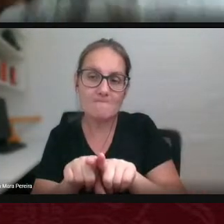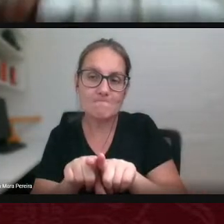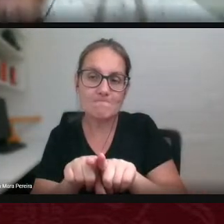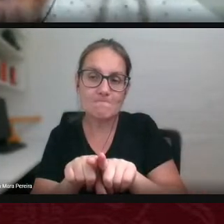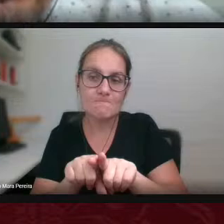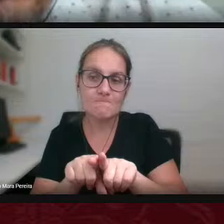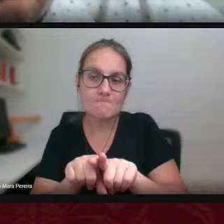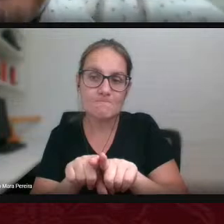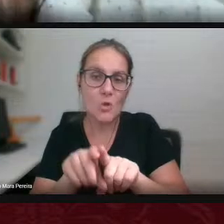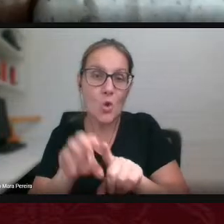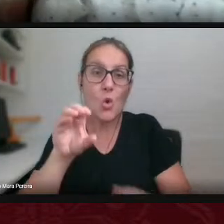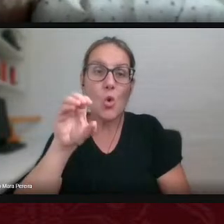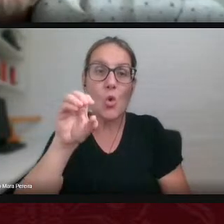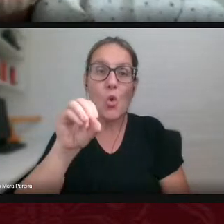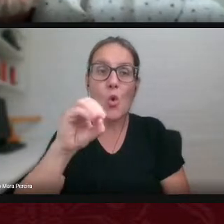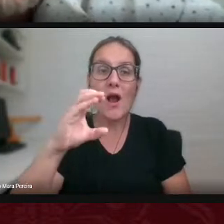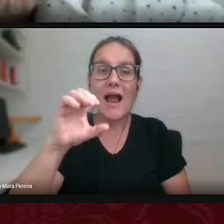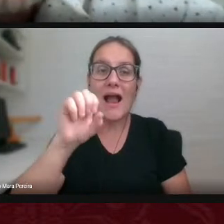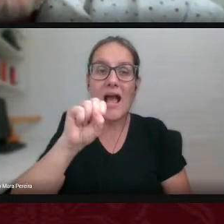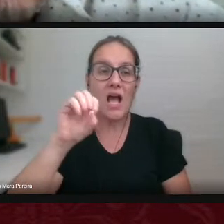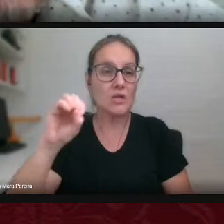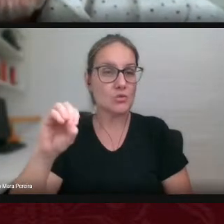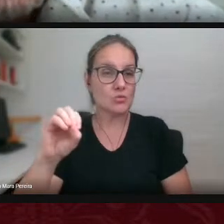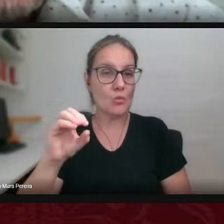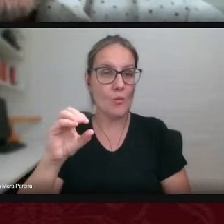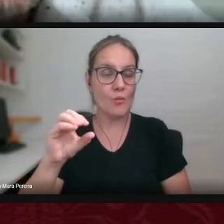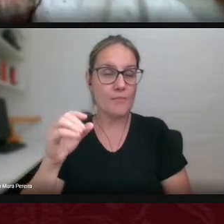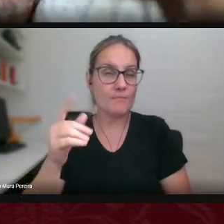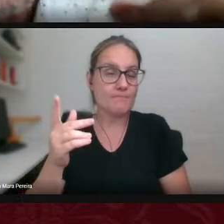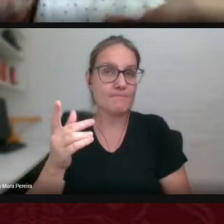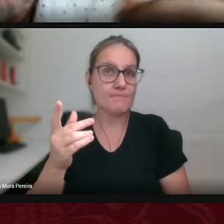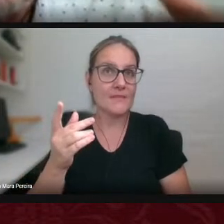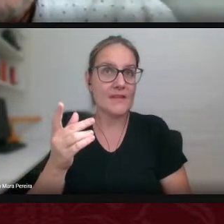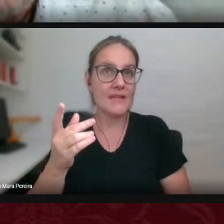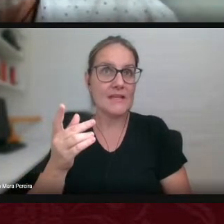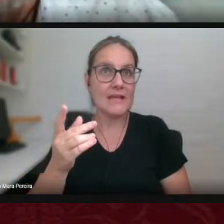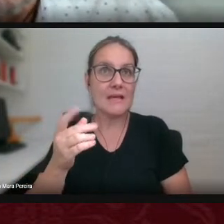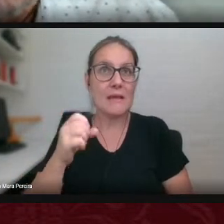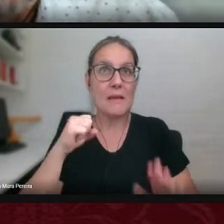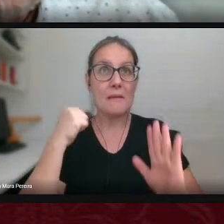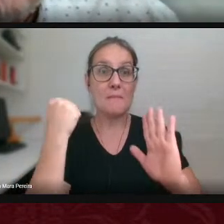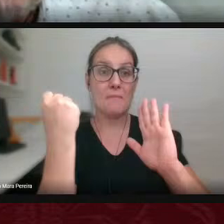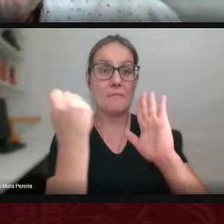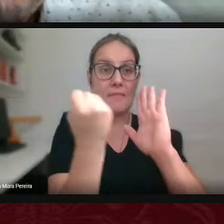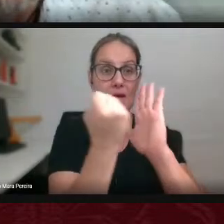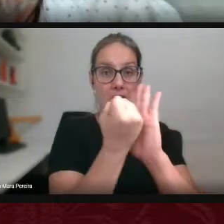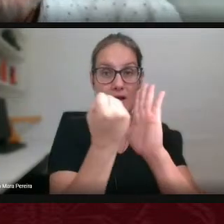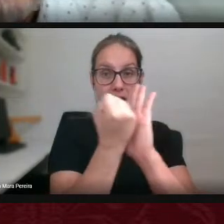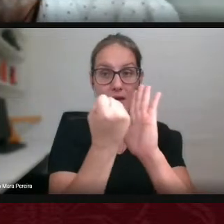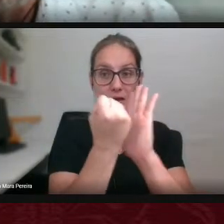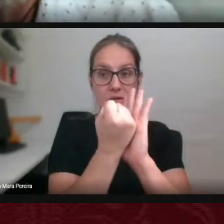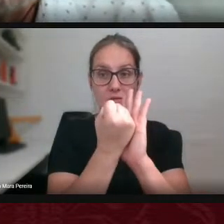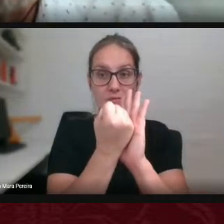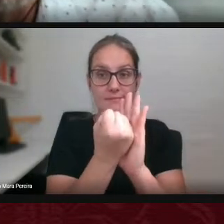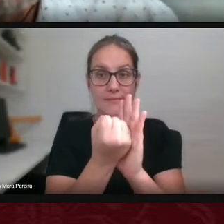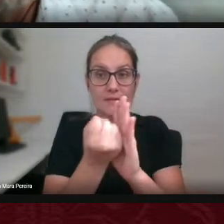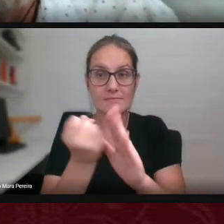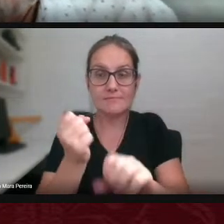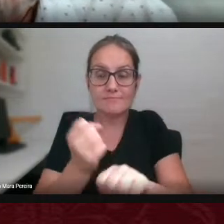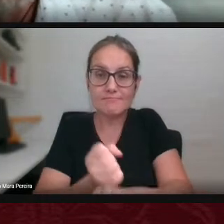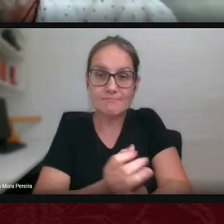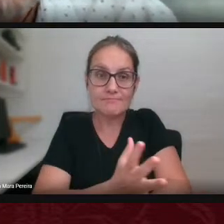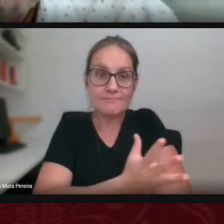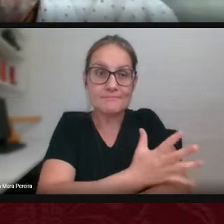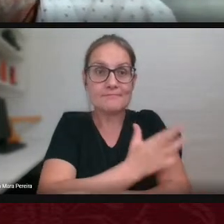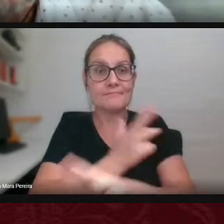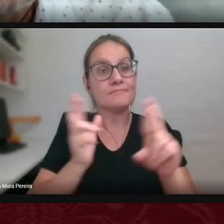ocaso extremamente marcado pela intensidade das relações